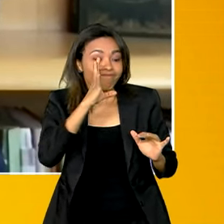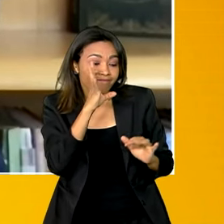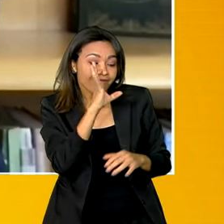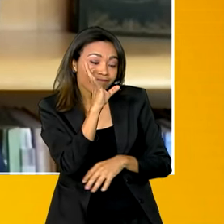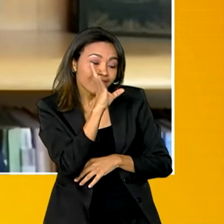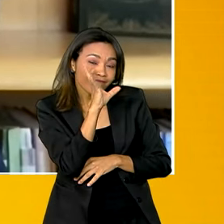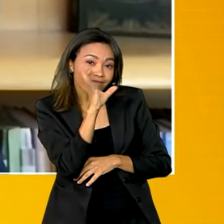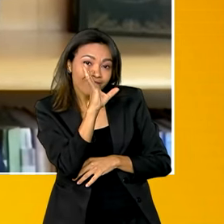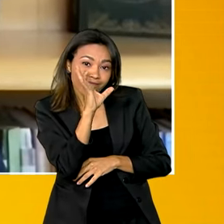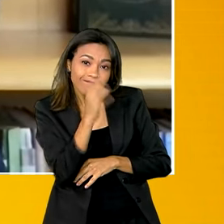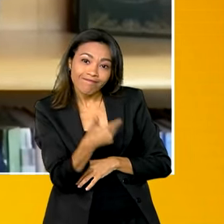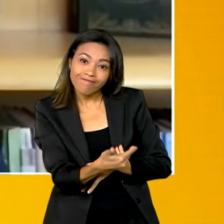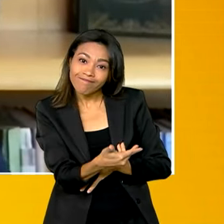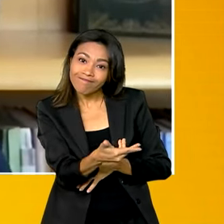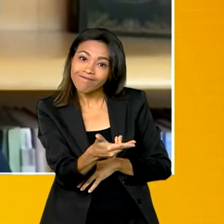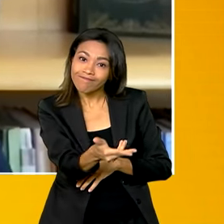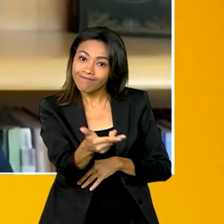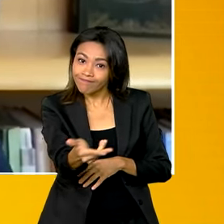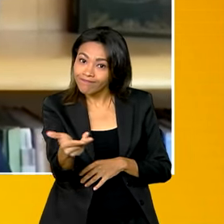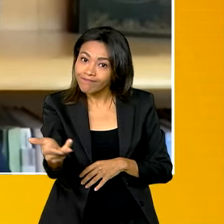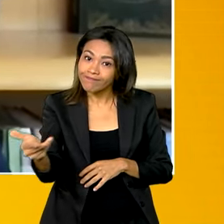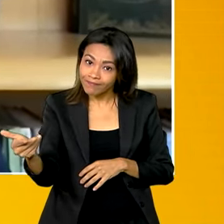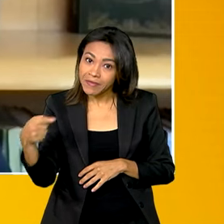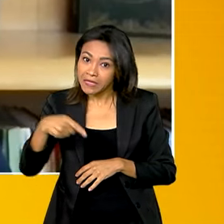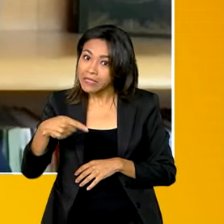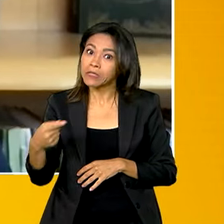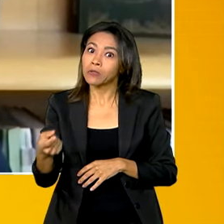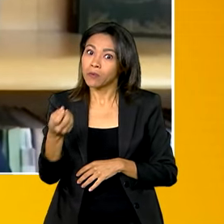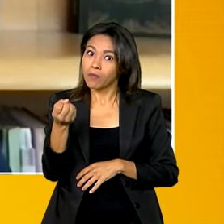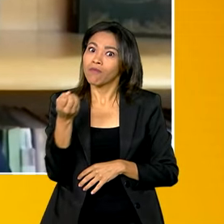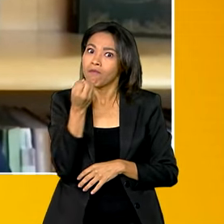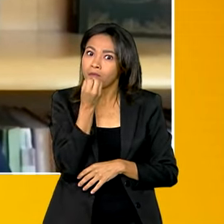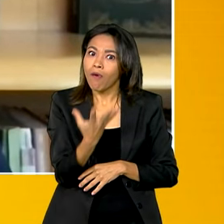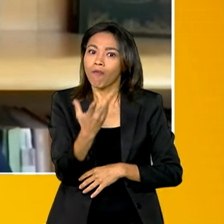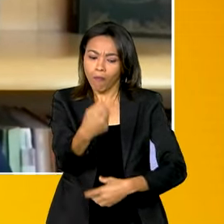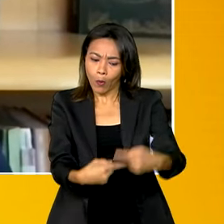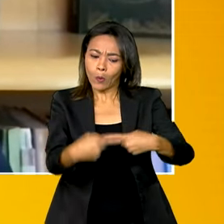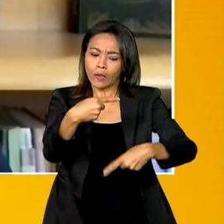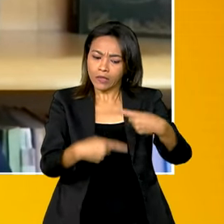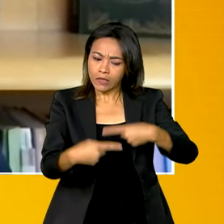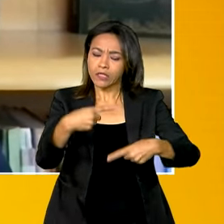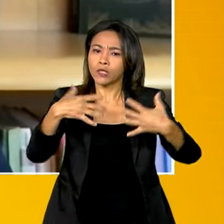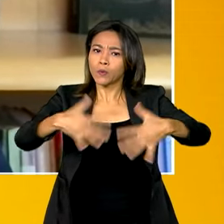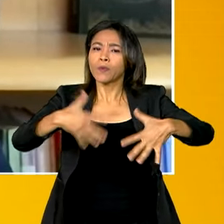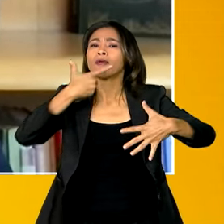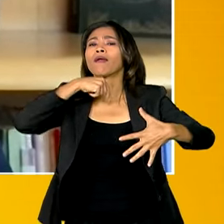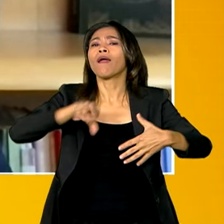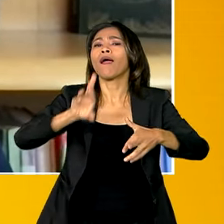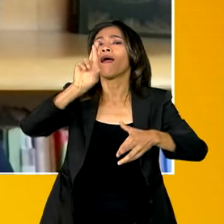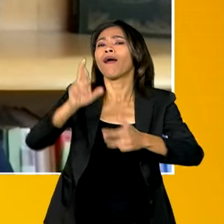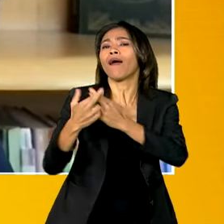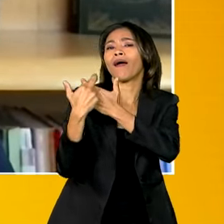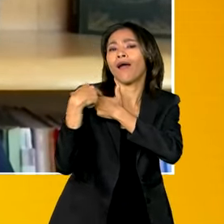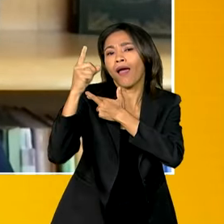aquisição de uma política que realmente é feita pelo povo, é feita para o povo. Reconheceu